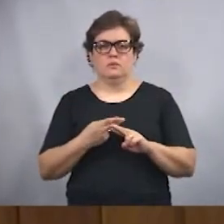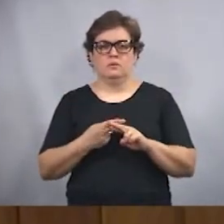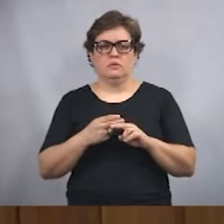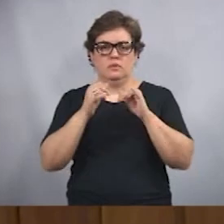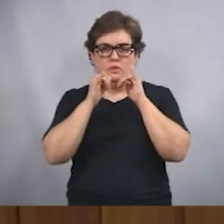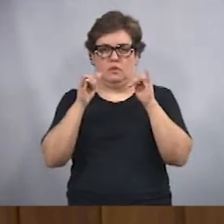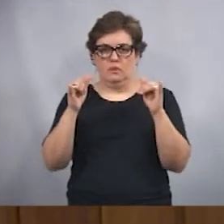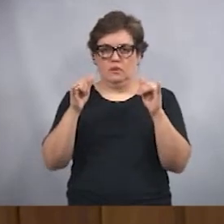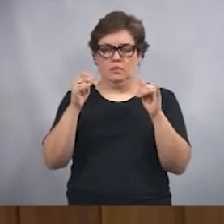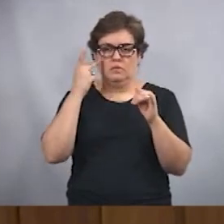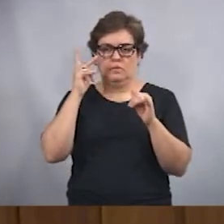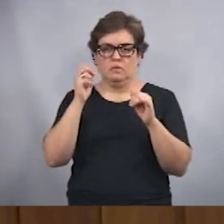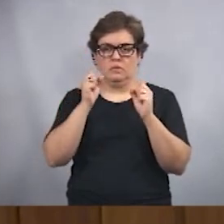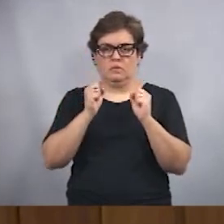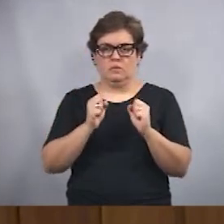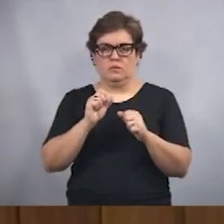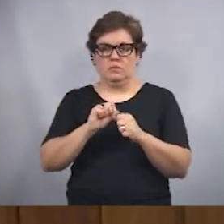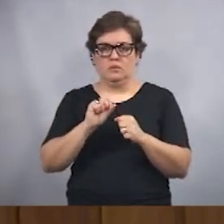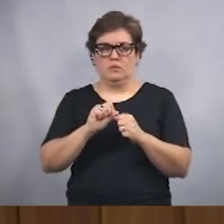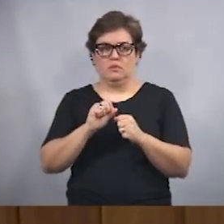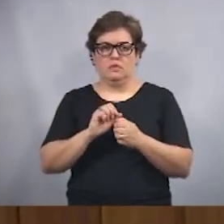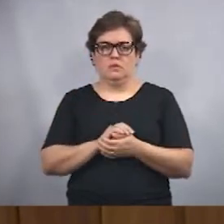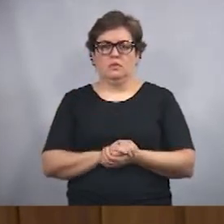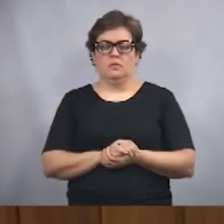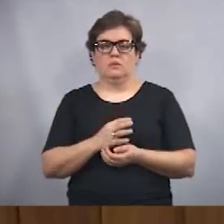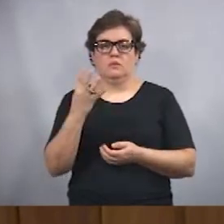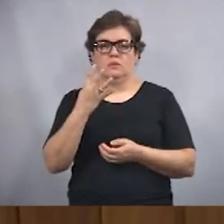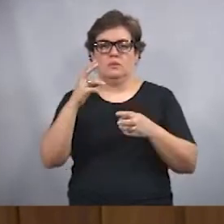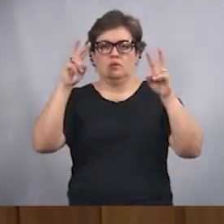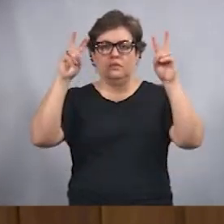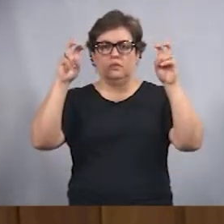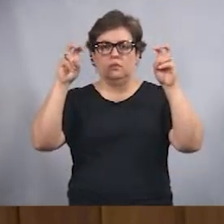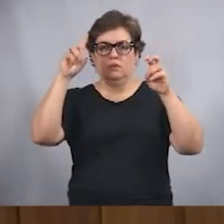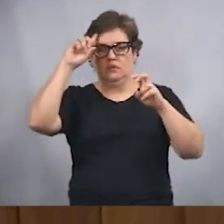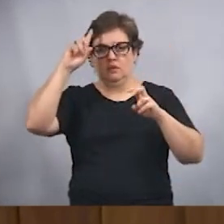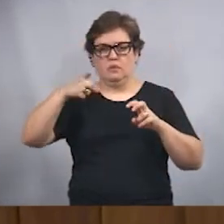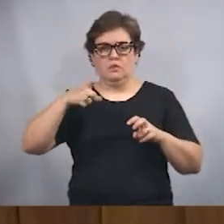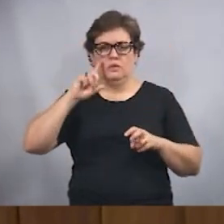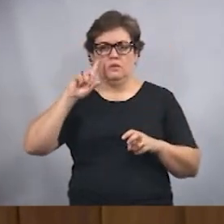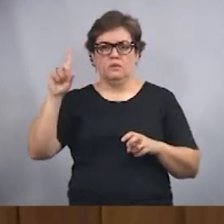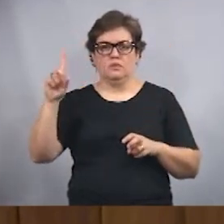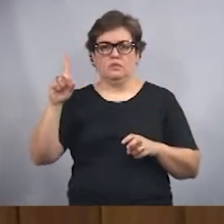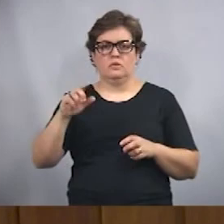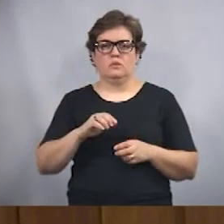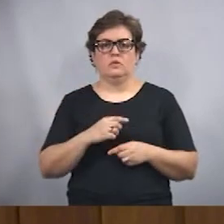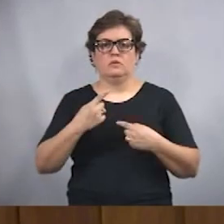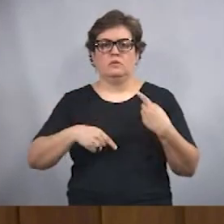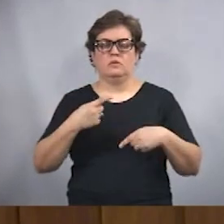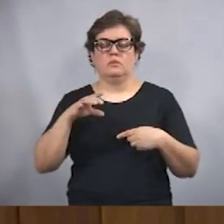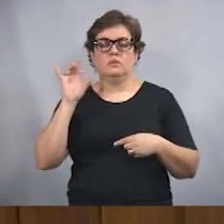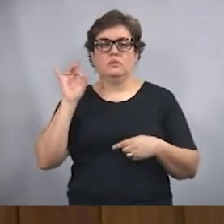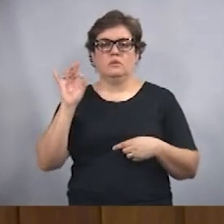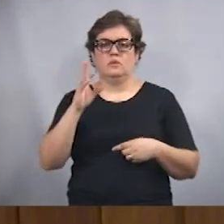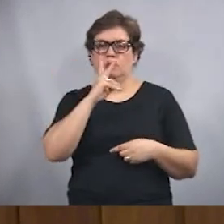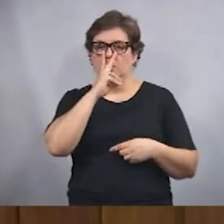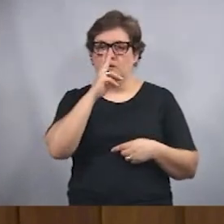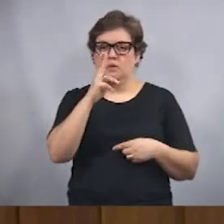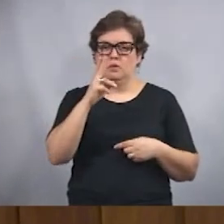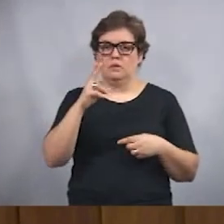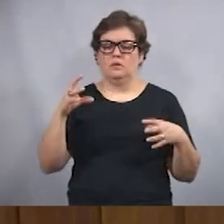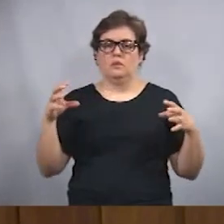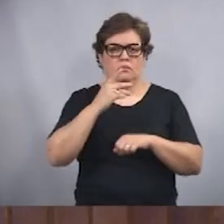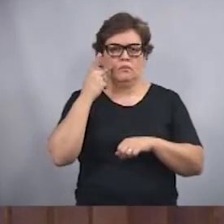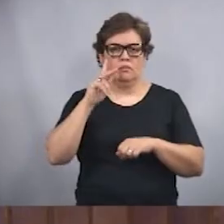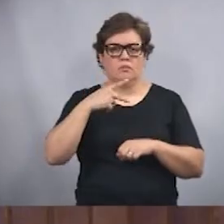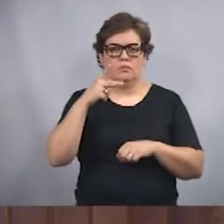bem como demais atividades ligadas a essa prática esportiva como formação e preparação de atletas e realização de